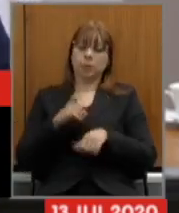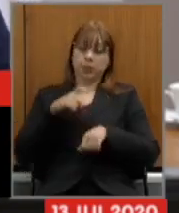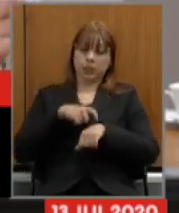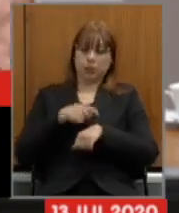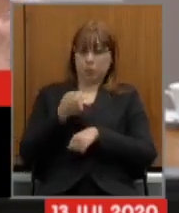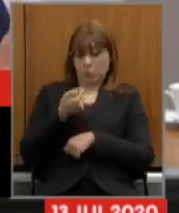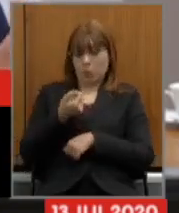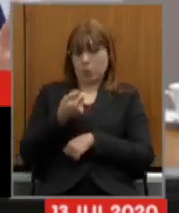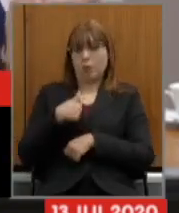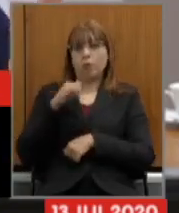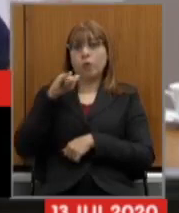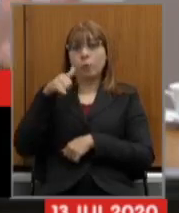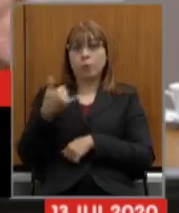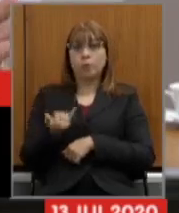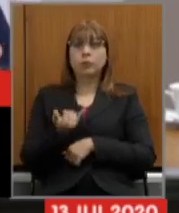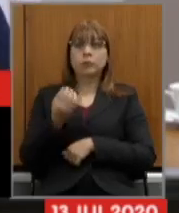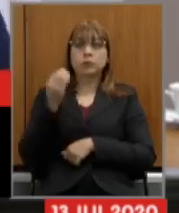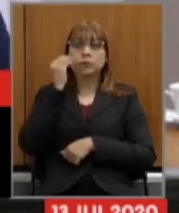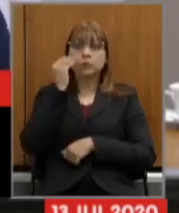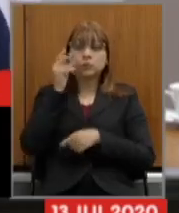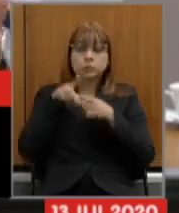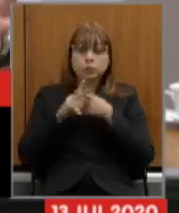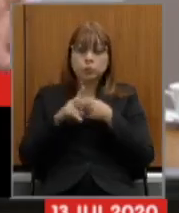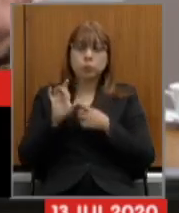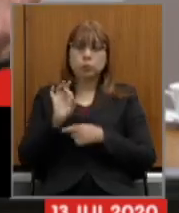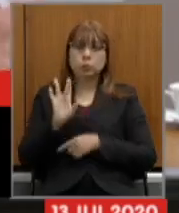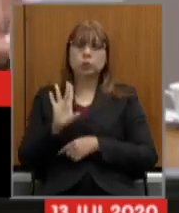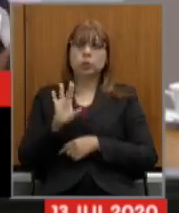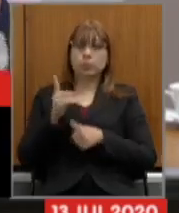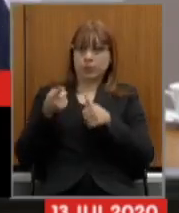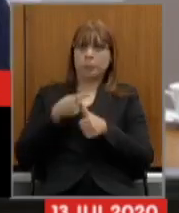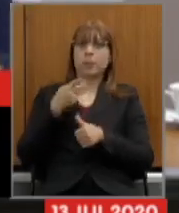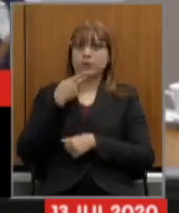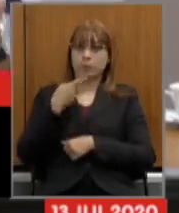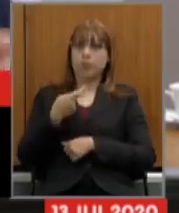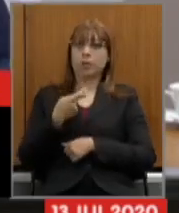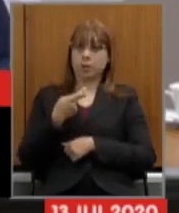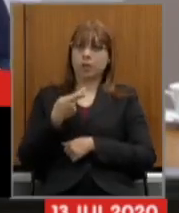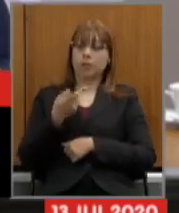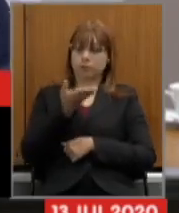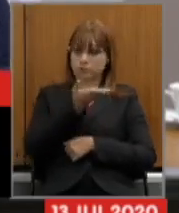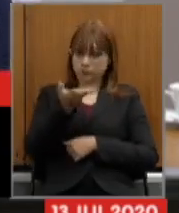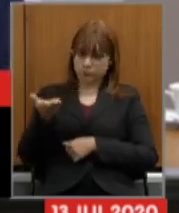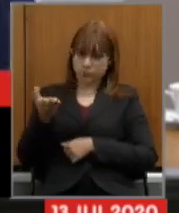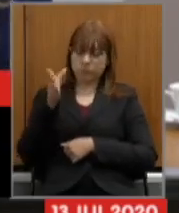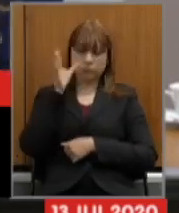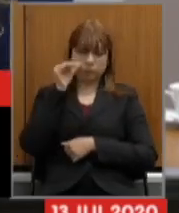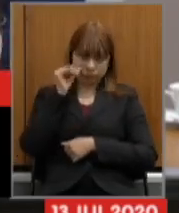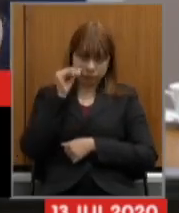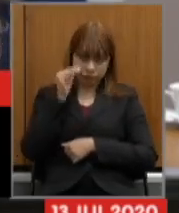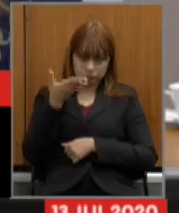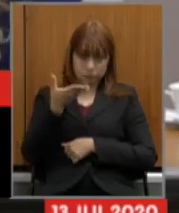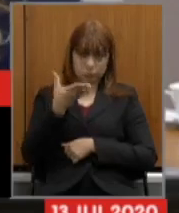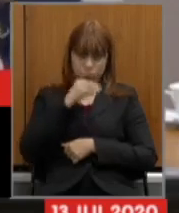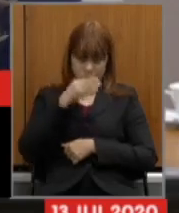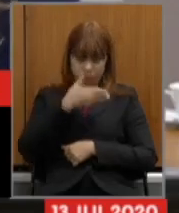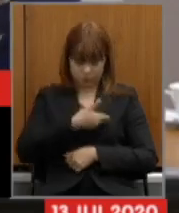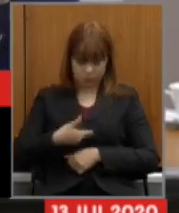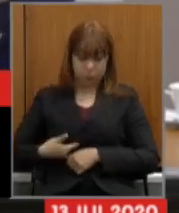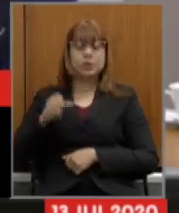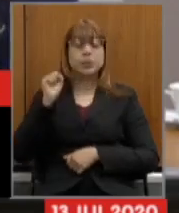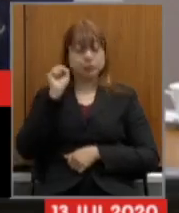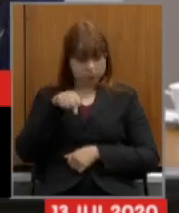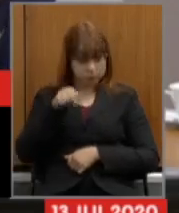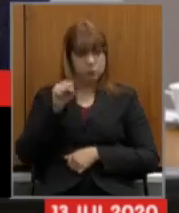curto eu vou aproveitá-lo para fazer algumas correções e a primeira delas é dizer aos servidores que nos acompanham que sim os